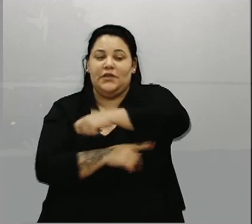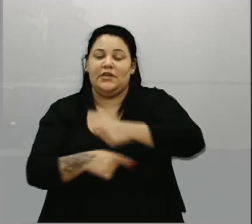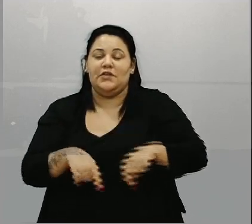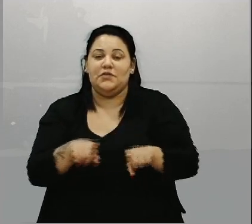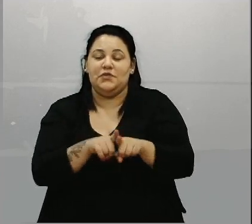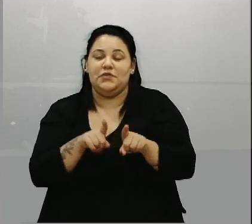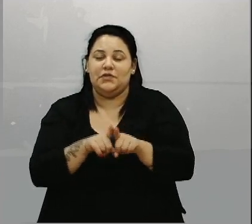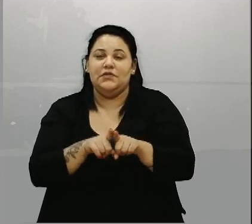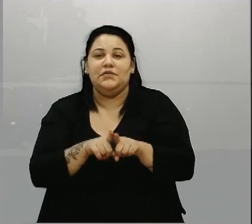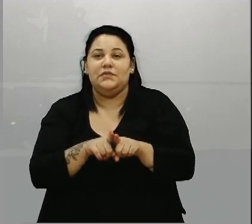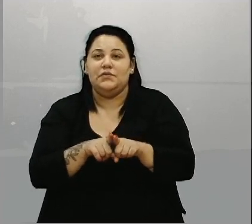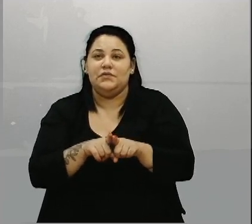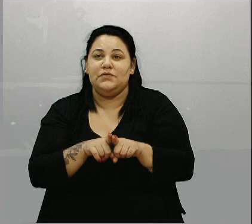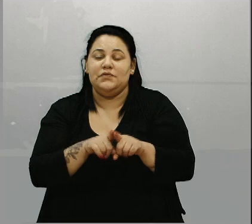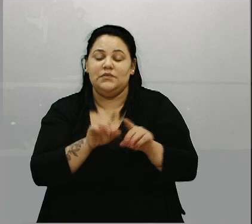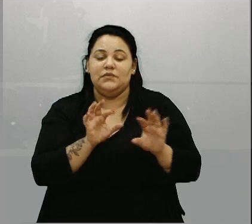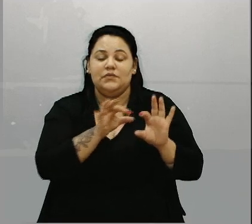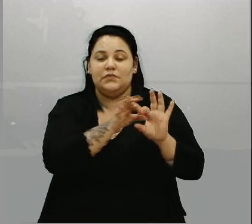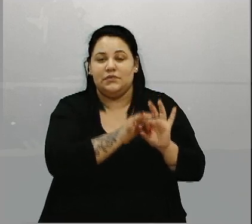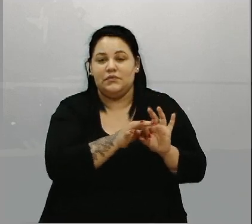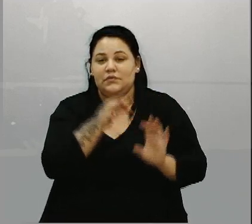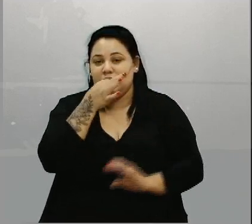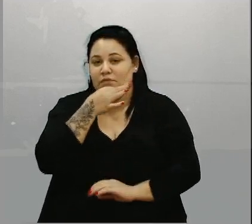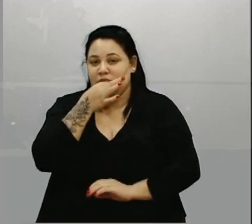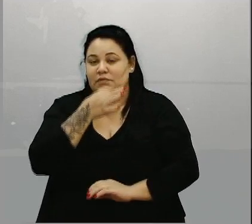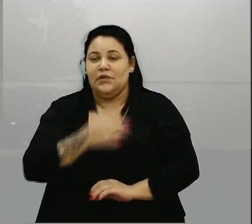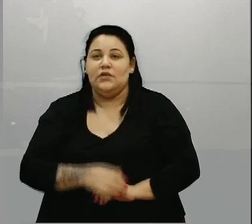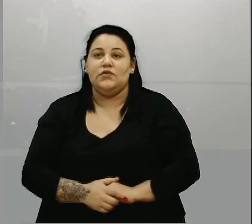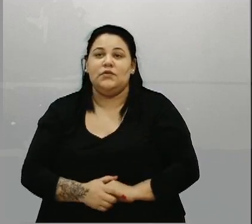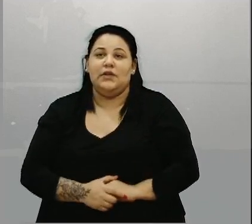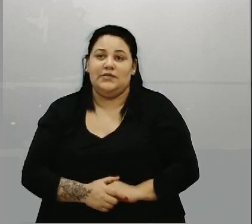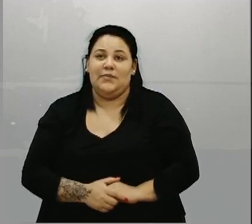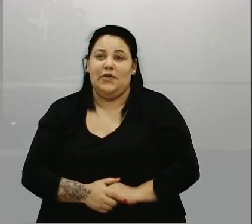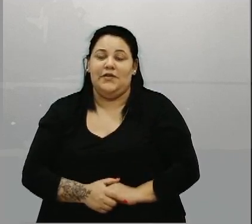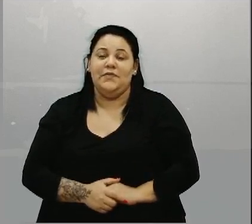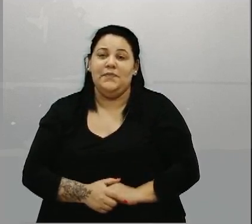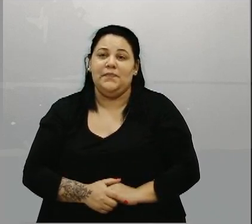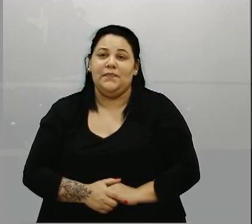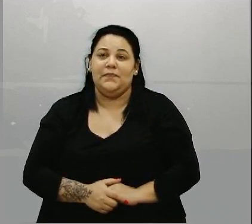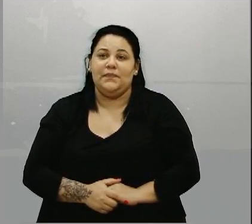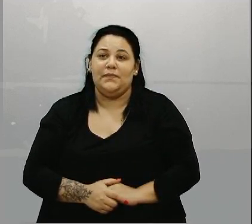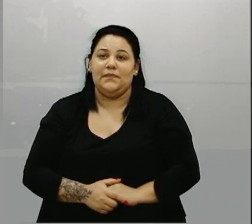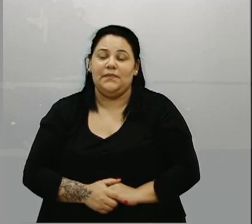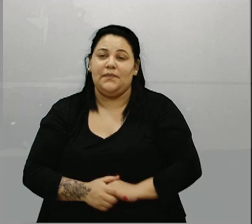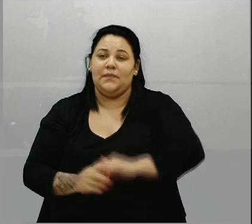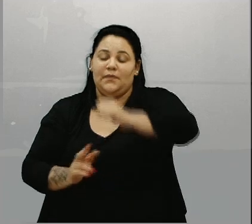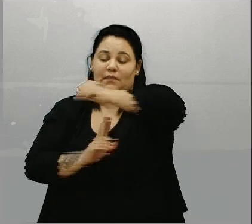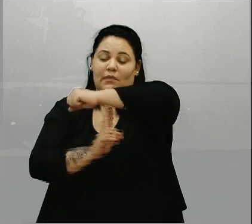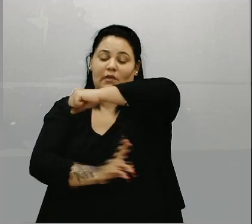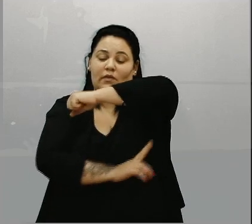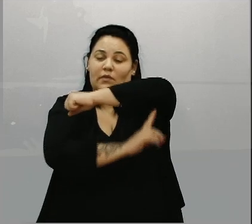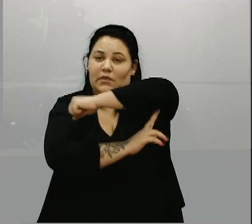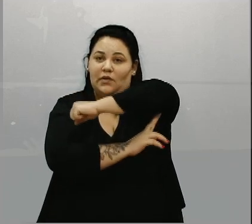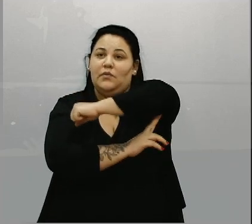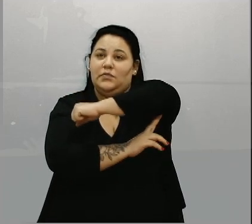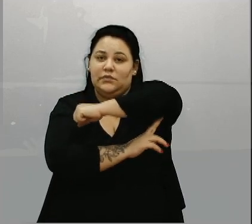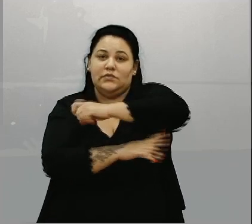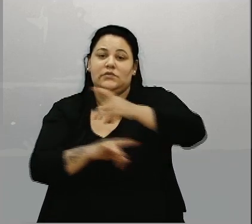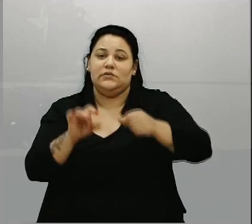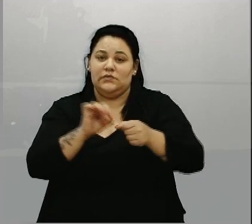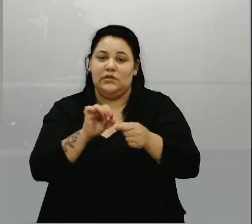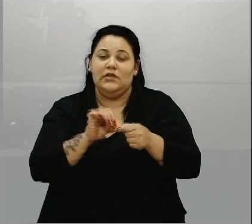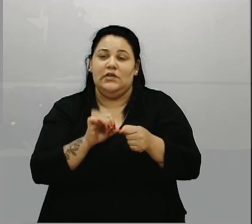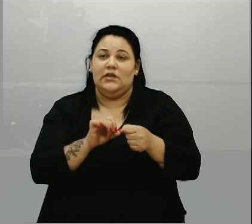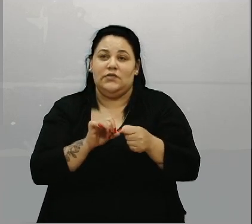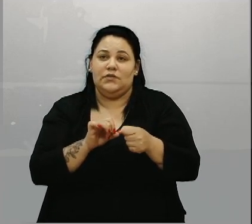Petrópolis em Caxias do Sul. Gente, é uma obra muito grande que está sendo feita ali e eles estão fazendo